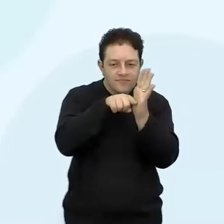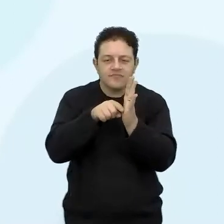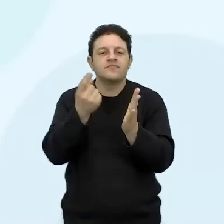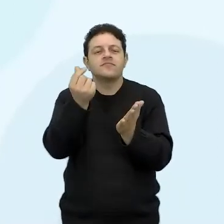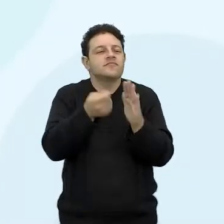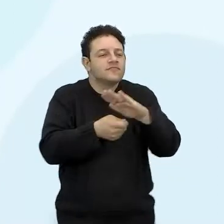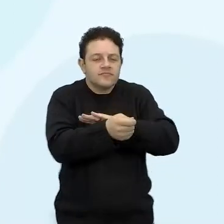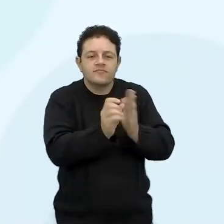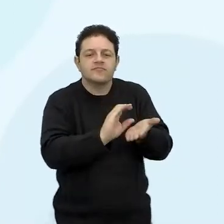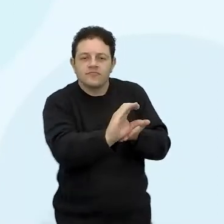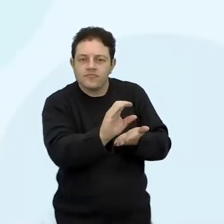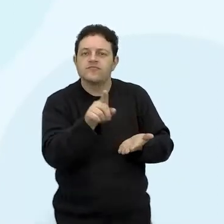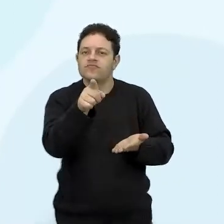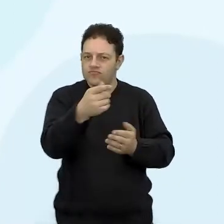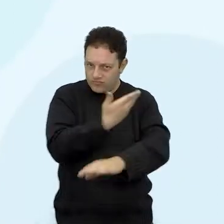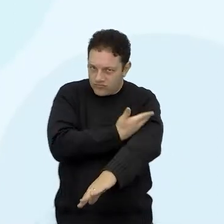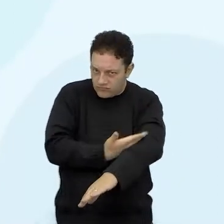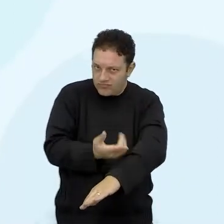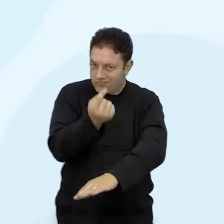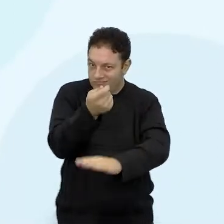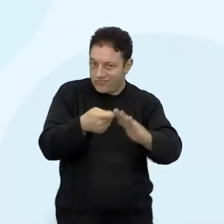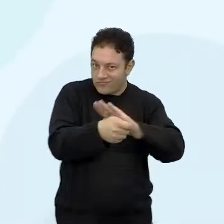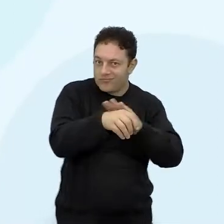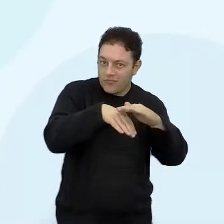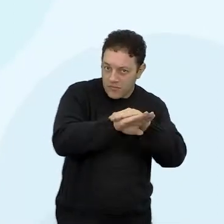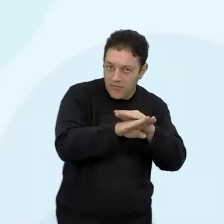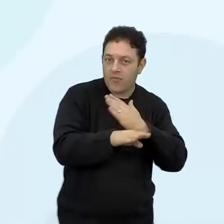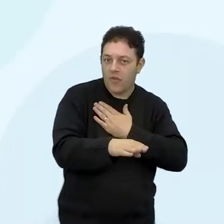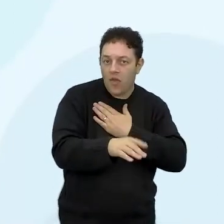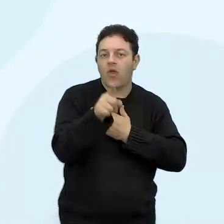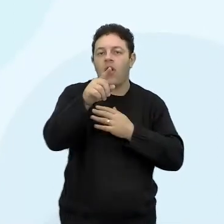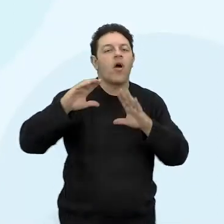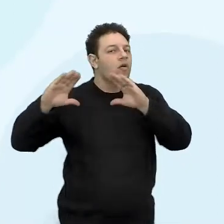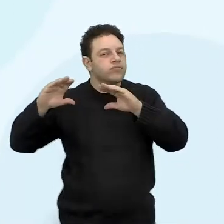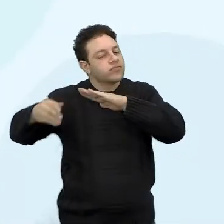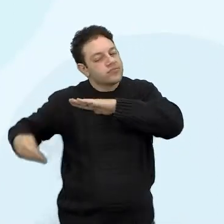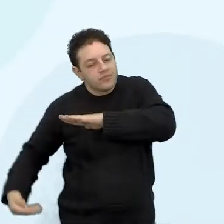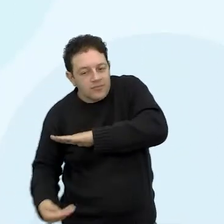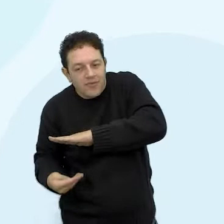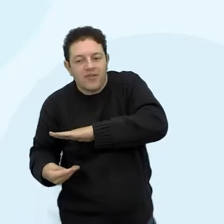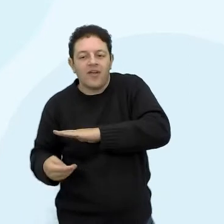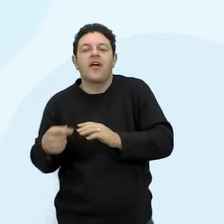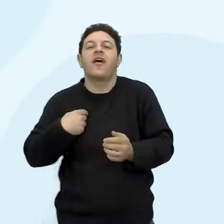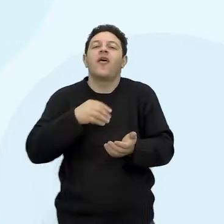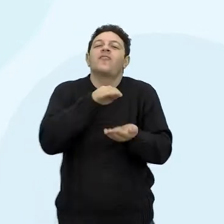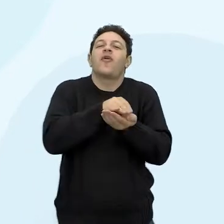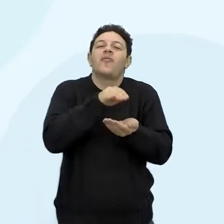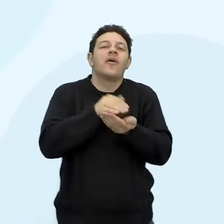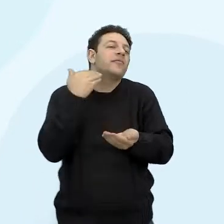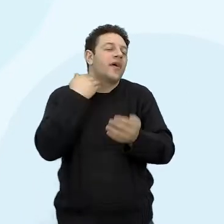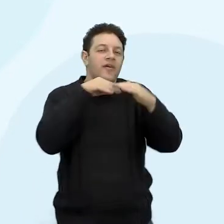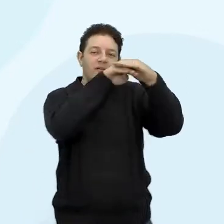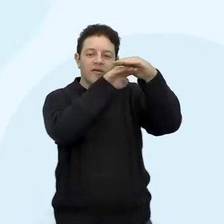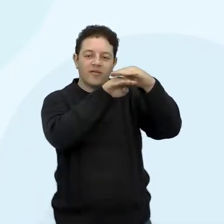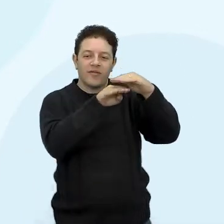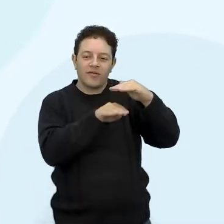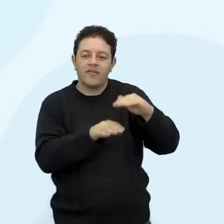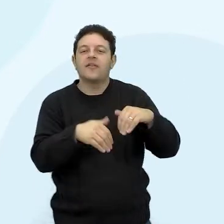investimento. Você investe, você costuma guardar dinheiro, você coloca debaixo do colchão, você põe na poupança. Que tipo de